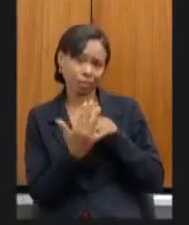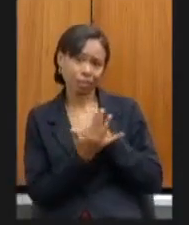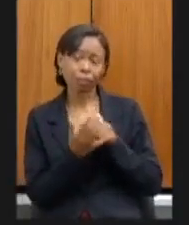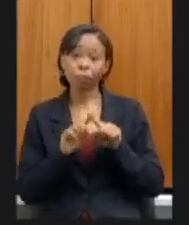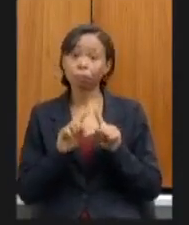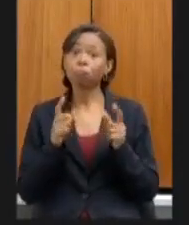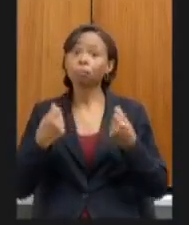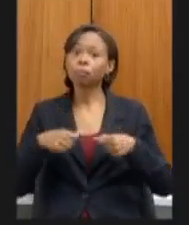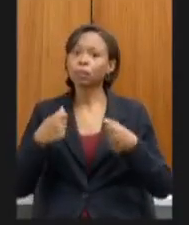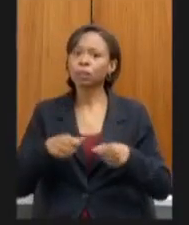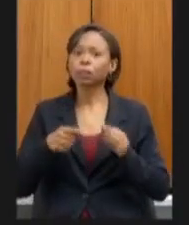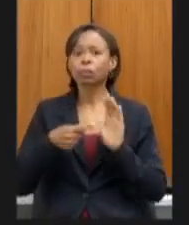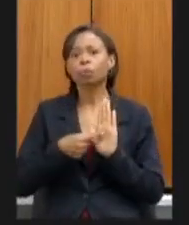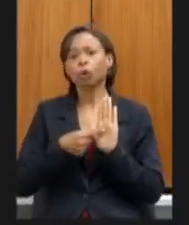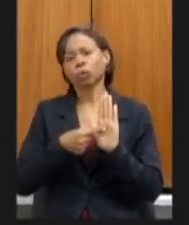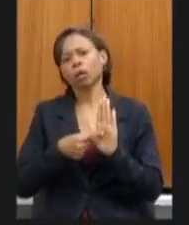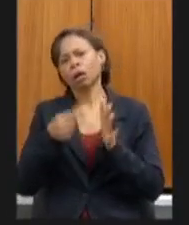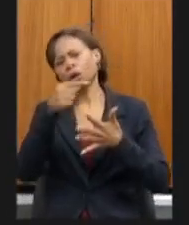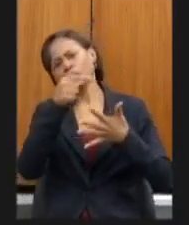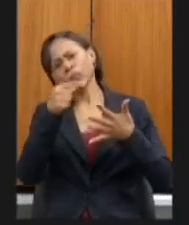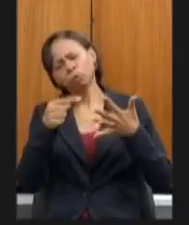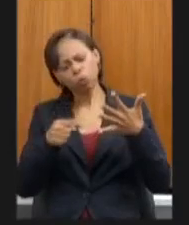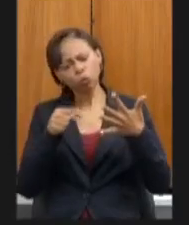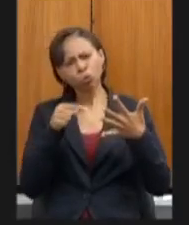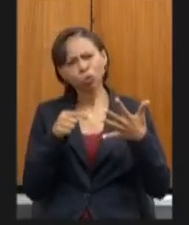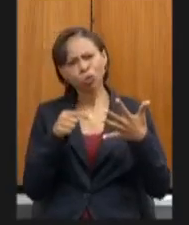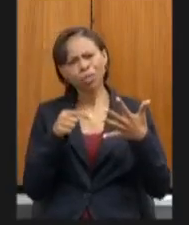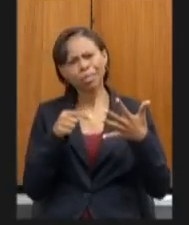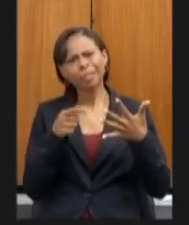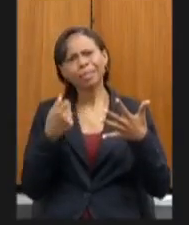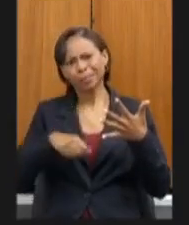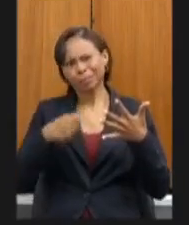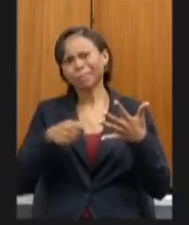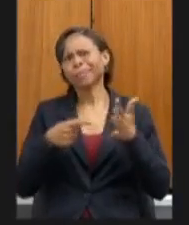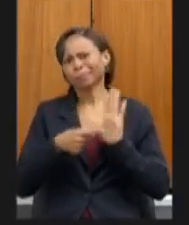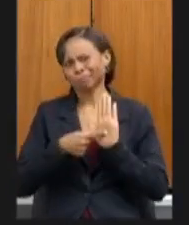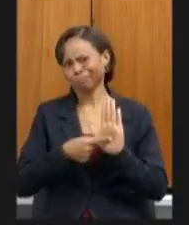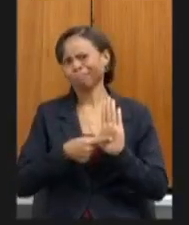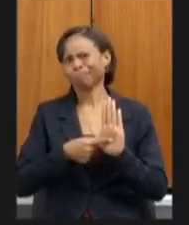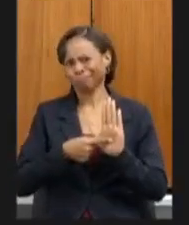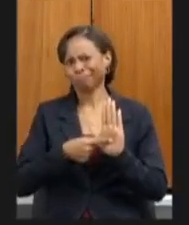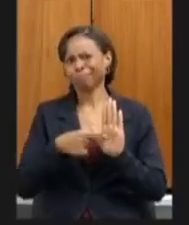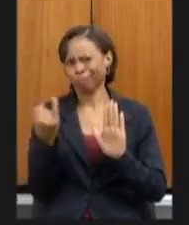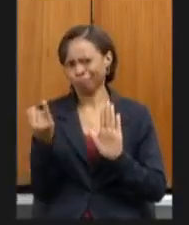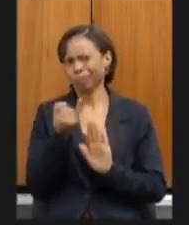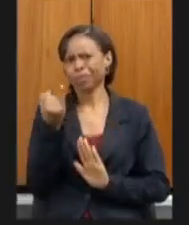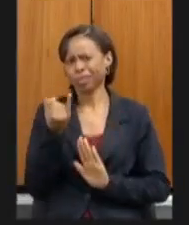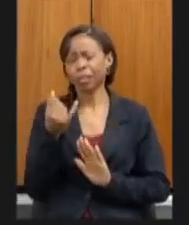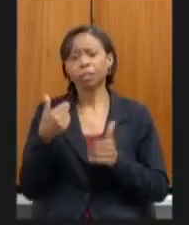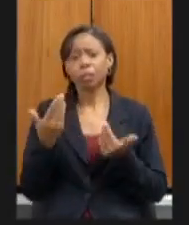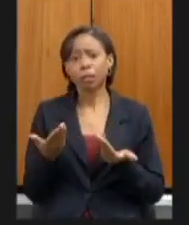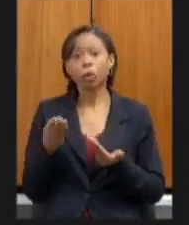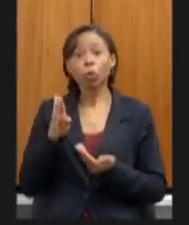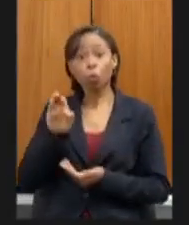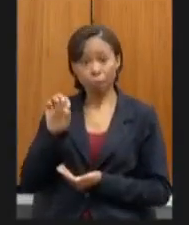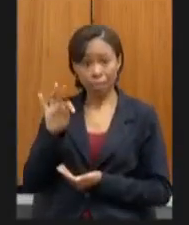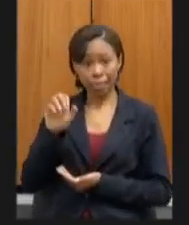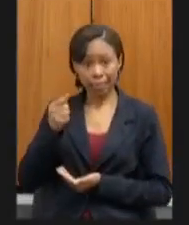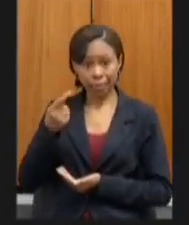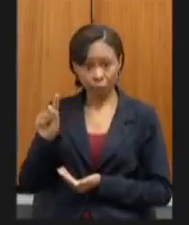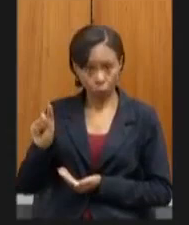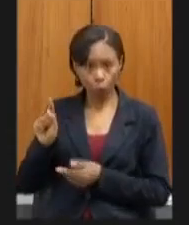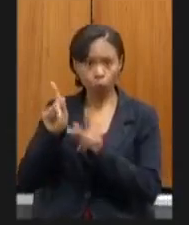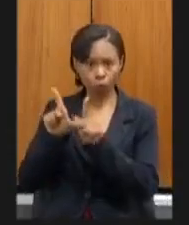precisa destacar aspectos que não podem ficar em segundo plano secretário e o professor Betão ele trouxe aqui uma